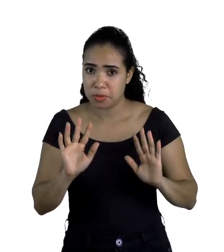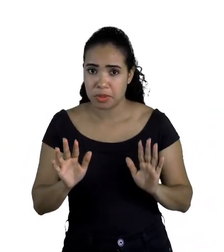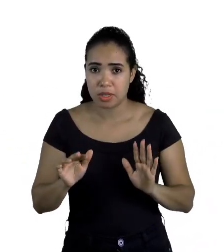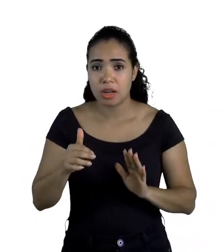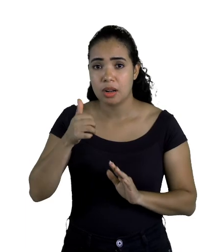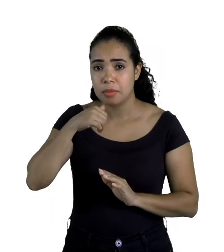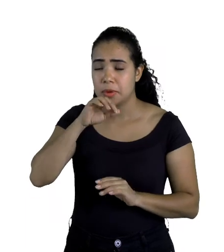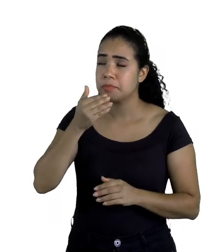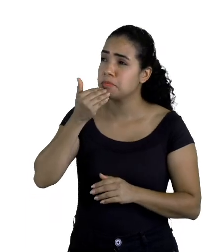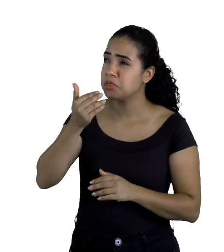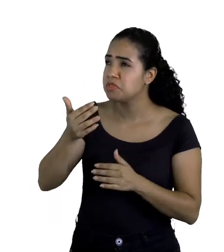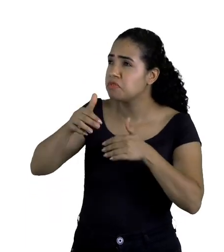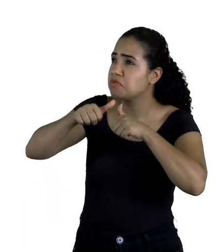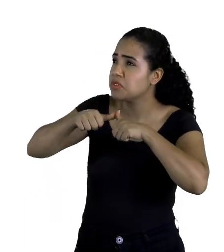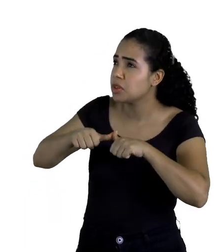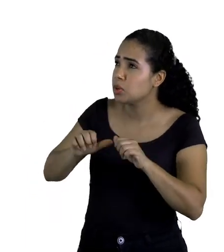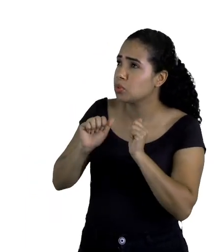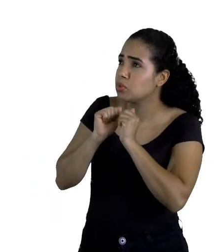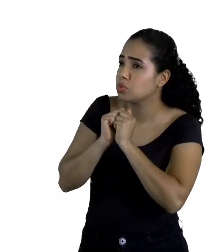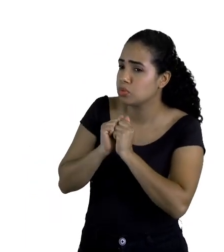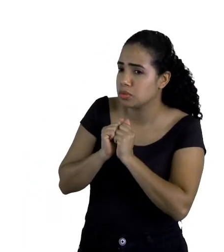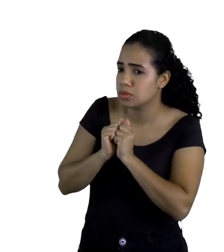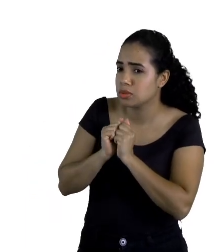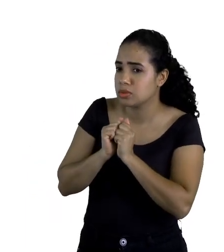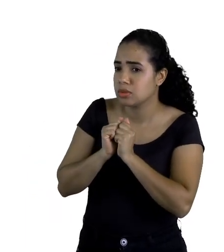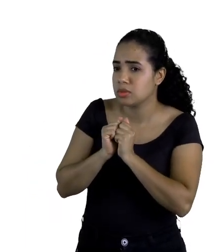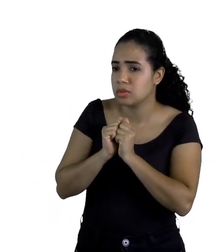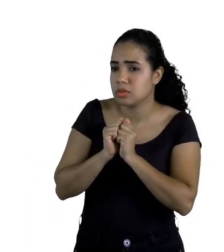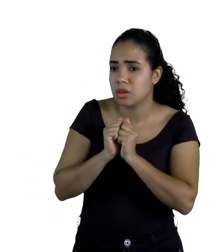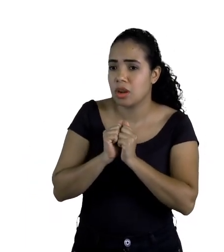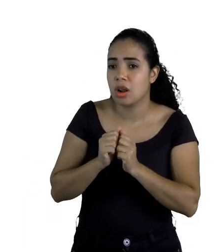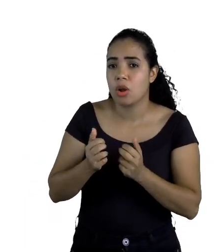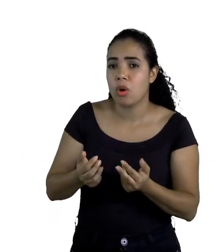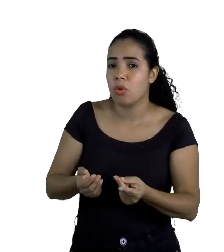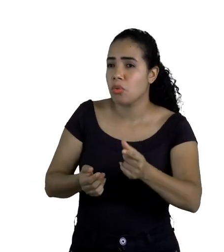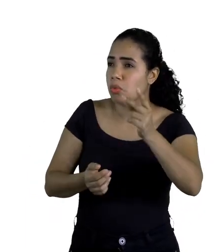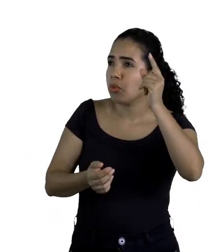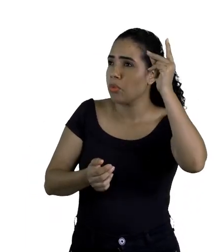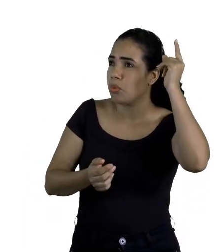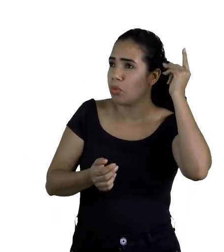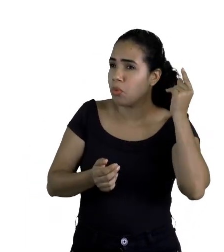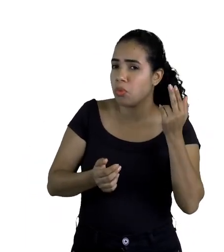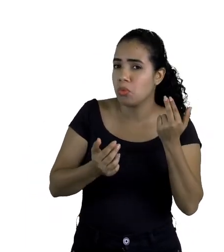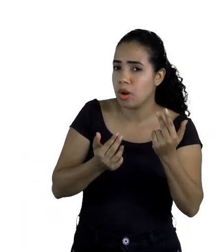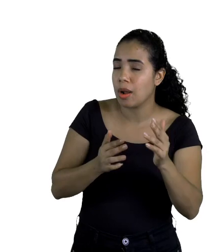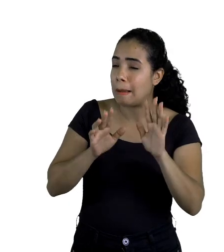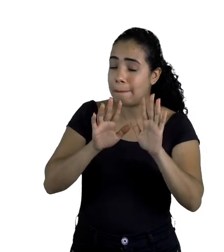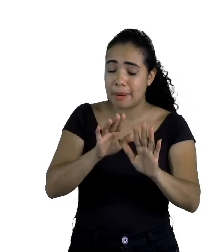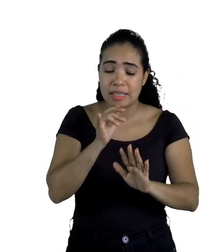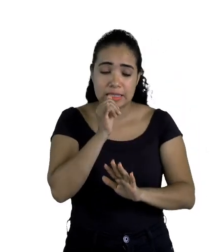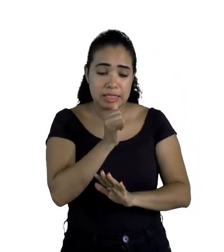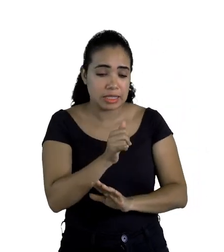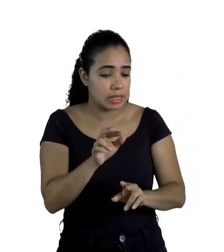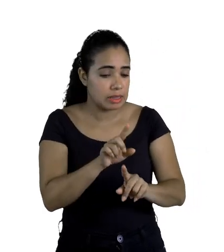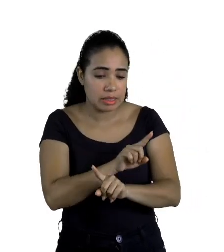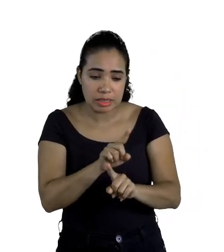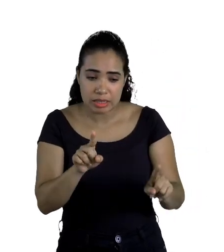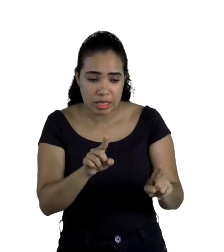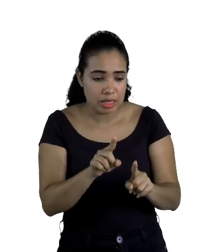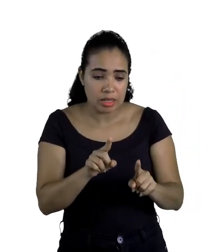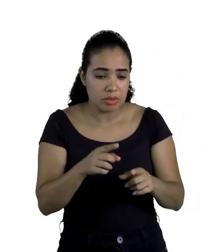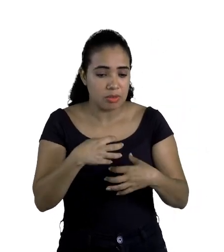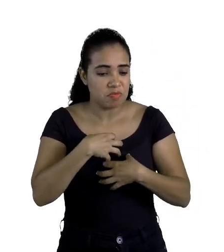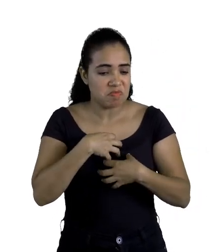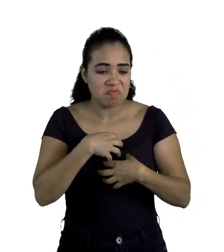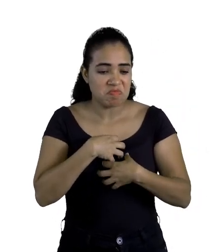pediu que ele ficasse morando com ela, conforme moravam antes. Porém, ele disse que não, por não pertencer